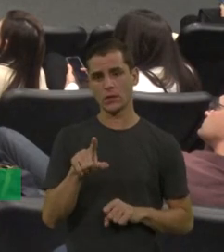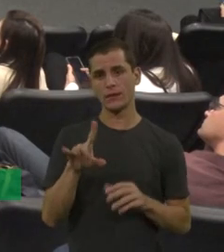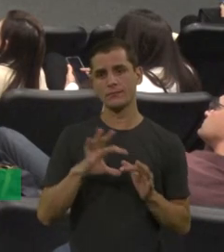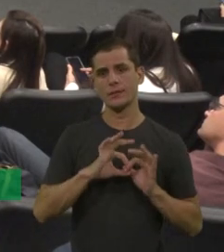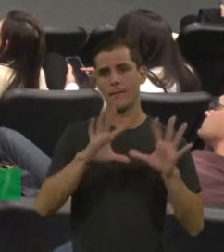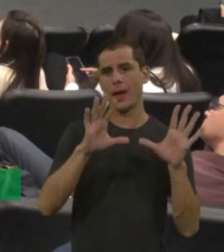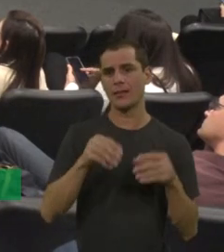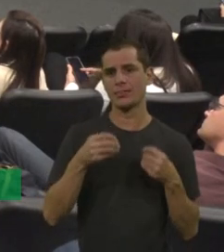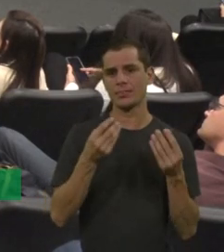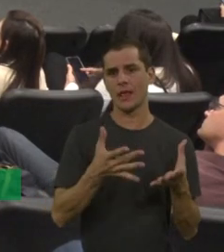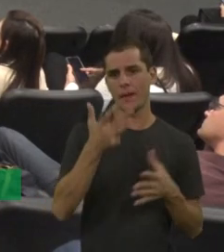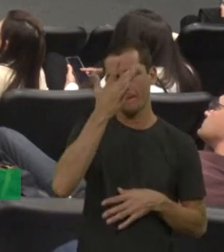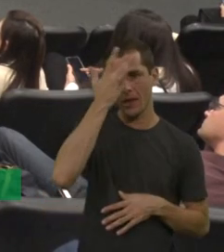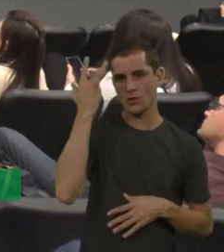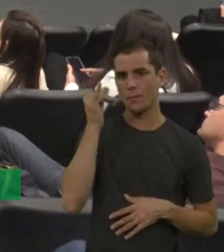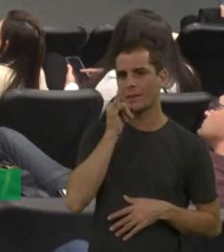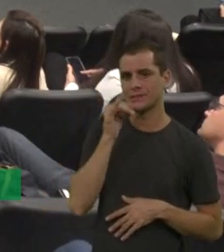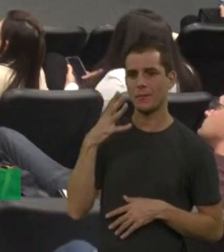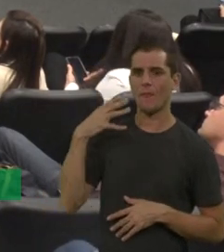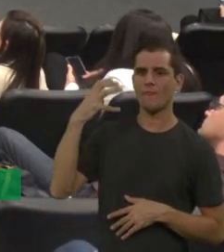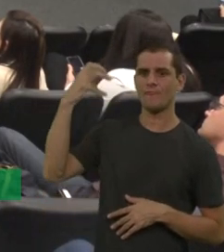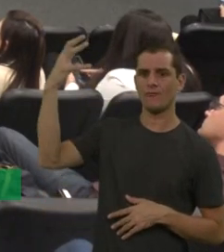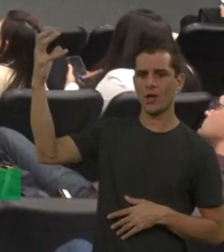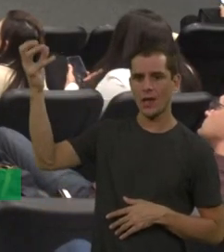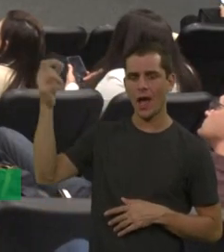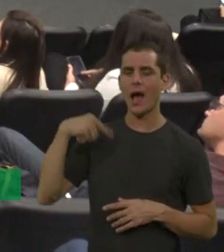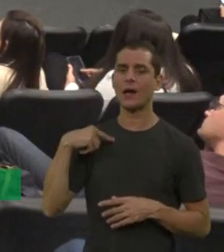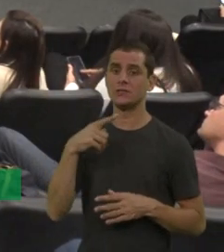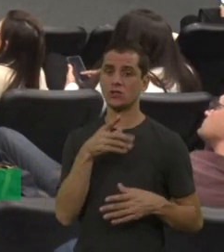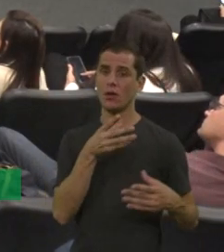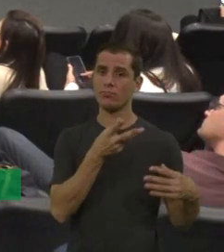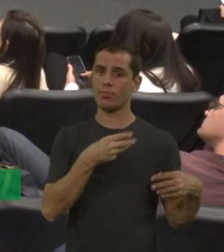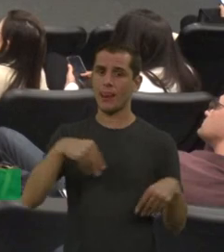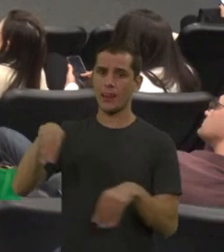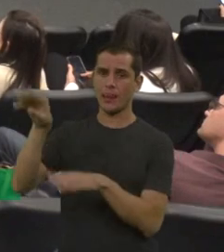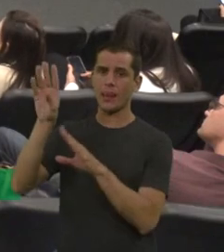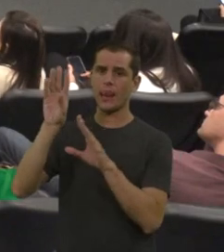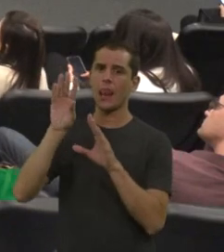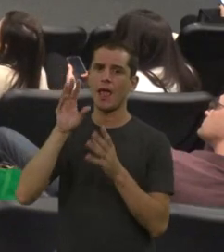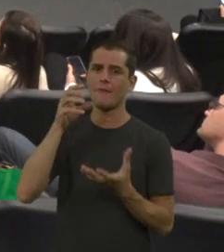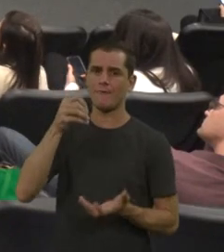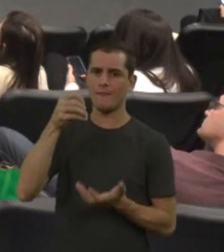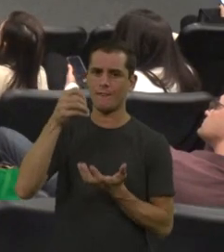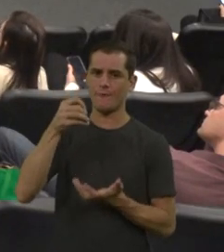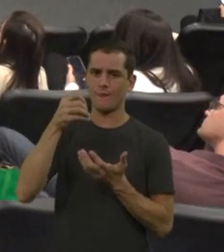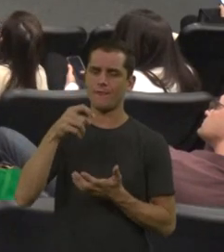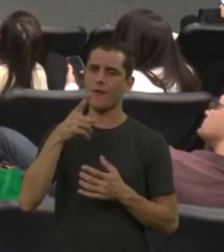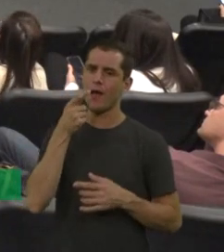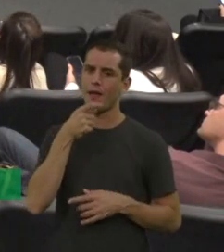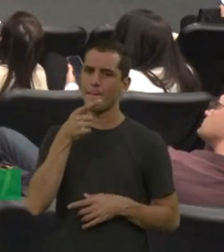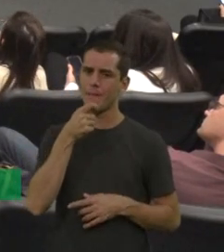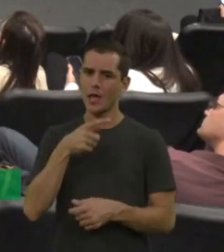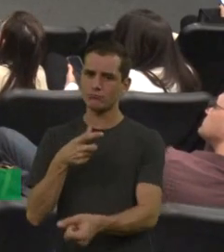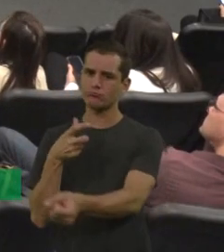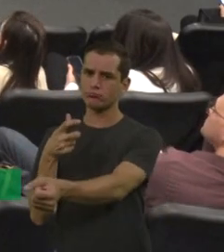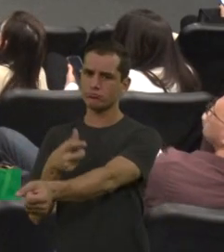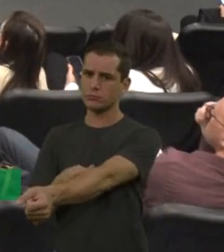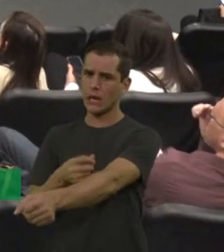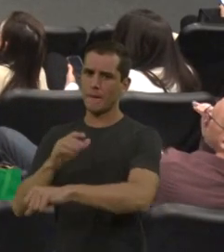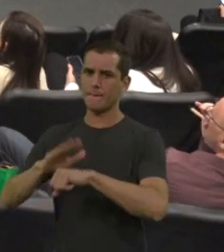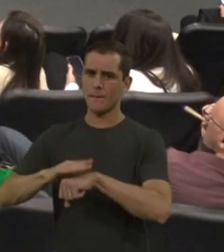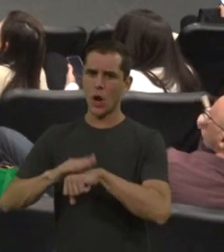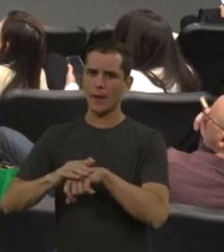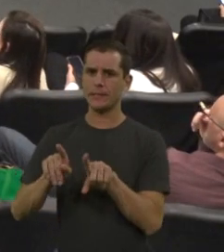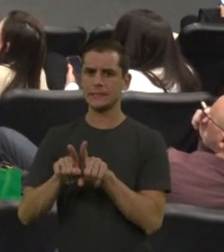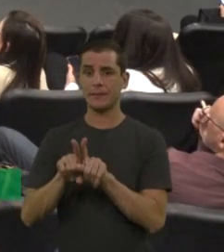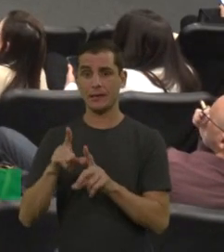para os hemofílicos que vão viajar, tudo leva o seu fator, faz a sua aplicação domiciliar. E tem o tratamento de imunotolerância, que é, para